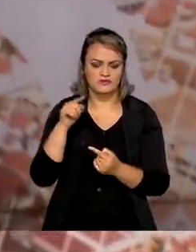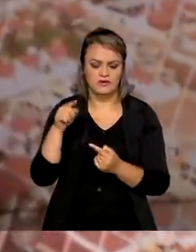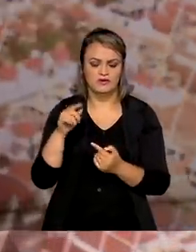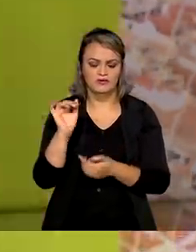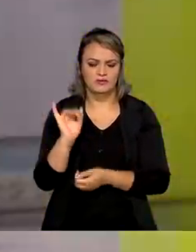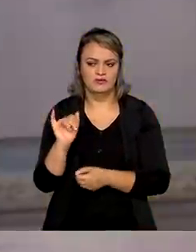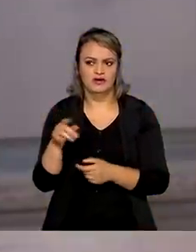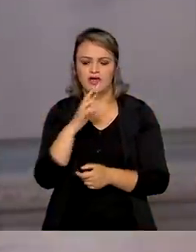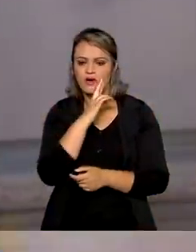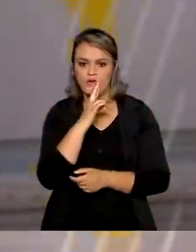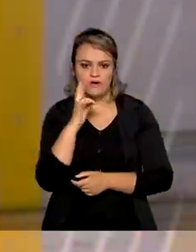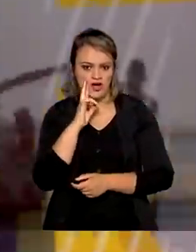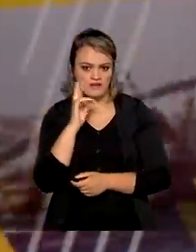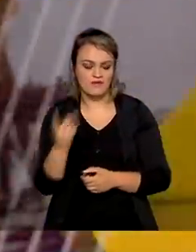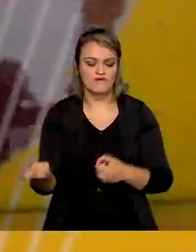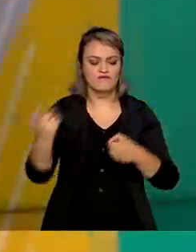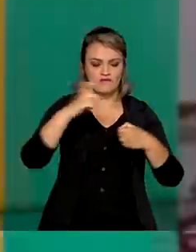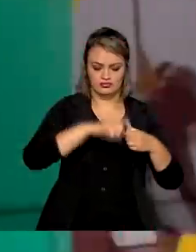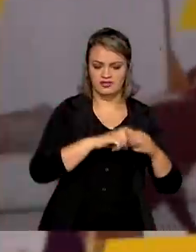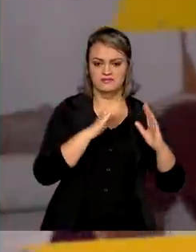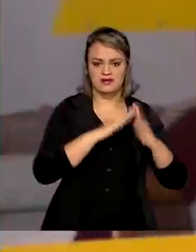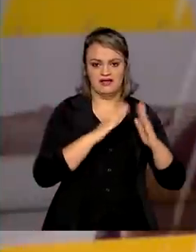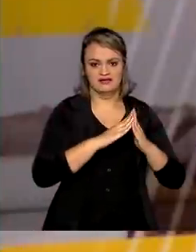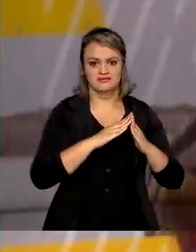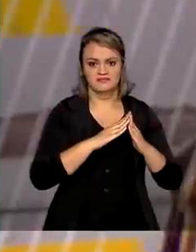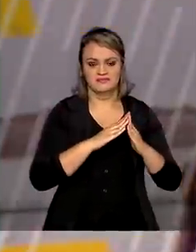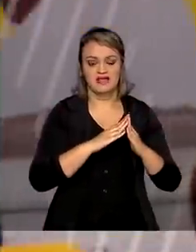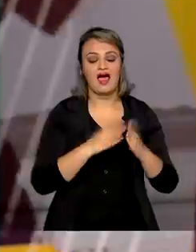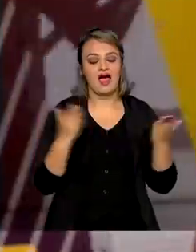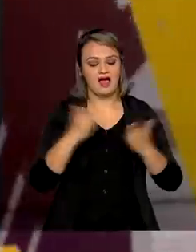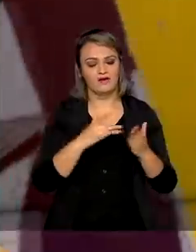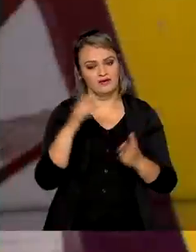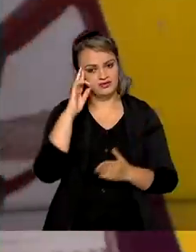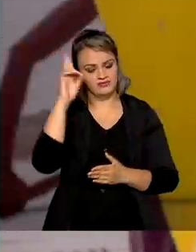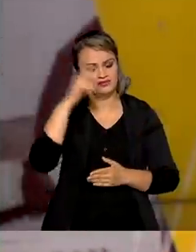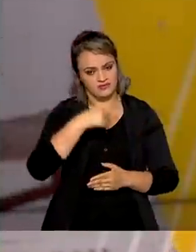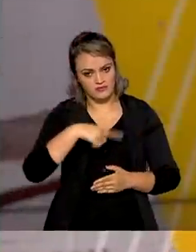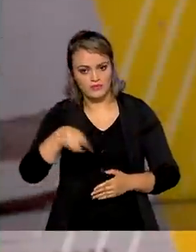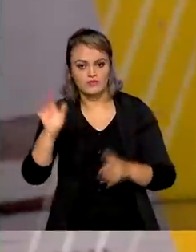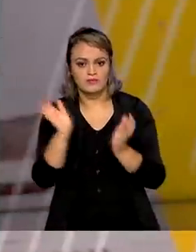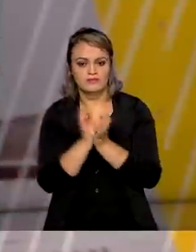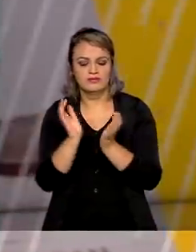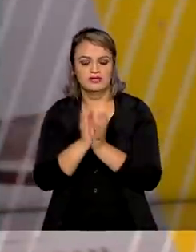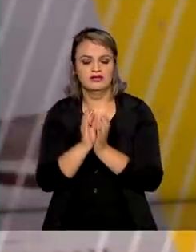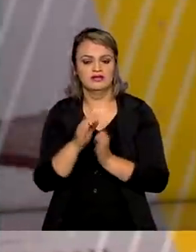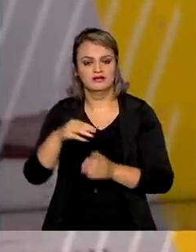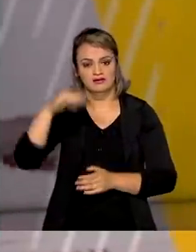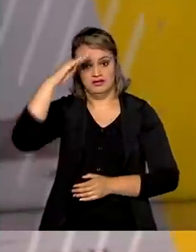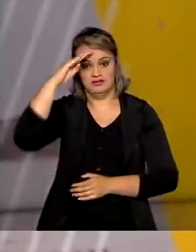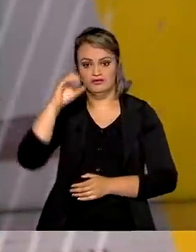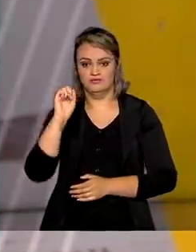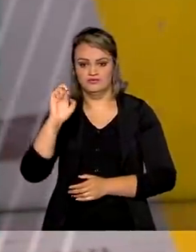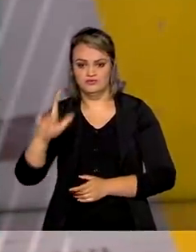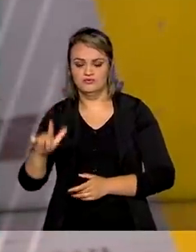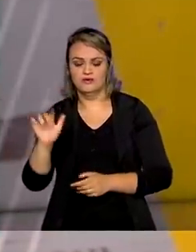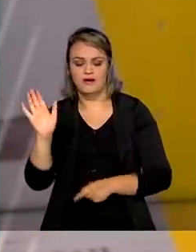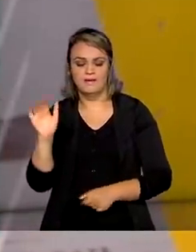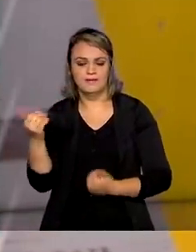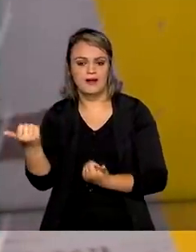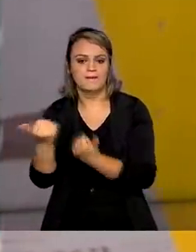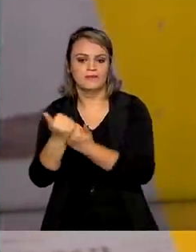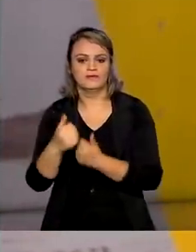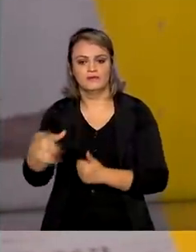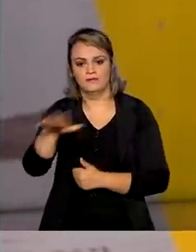Acolhida em Roraima, voltaram para casa. Agora será a vez dos militares do Comando Militar do Sul levarem apoio humanitário